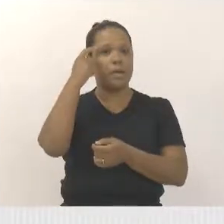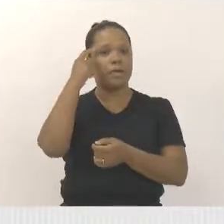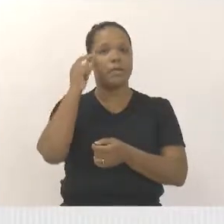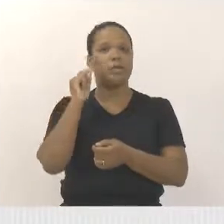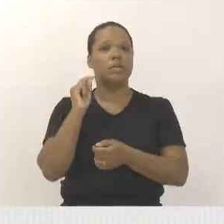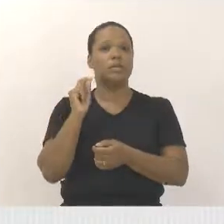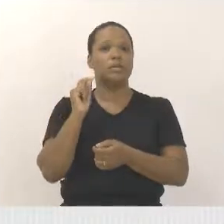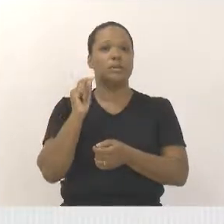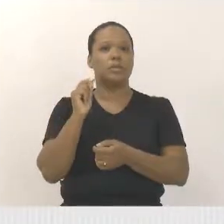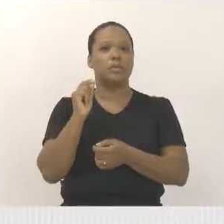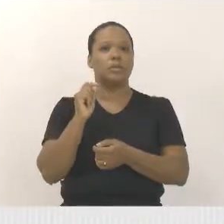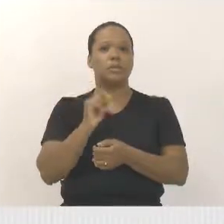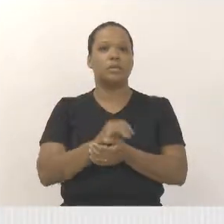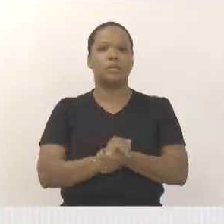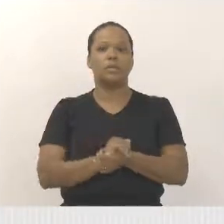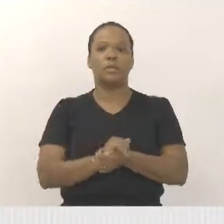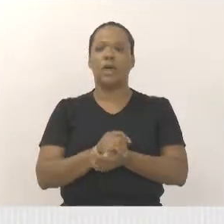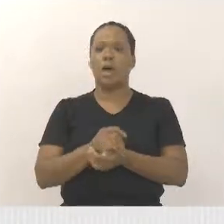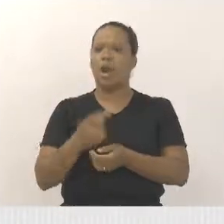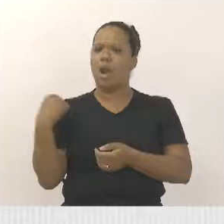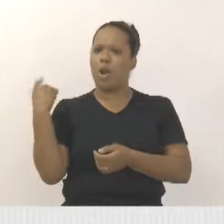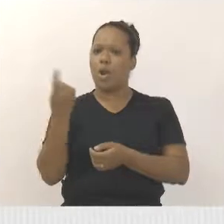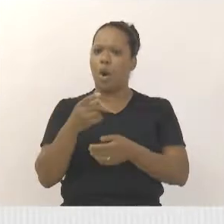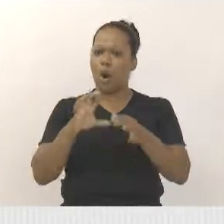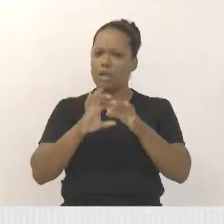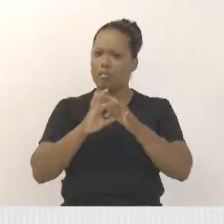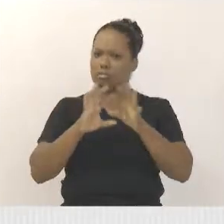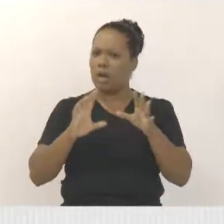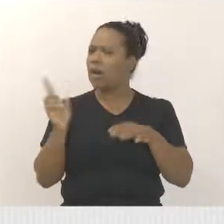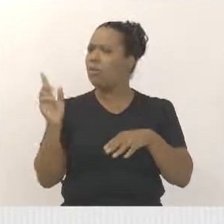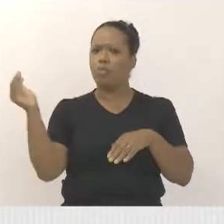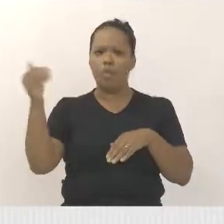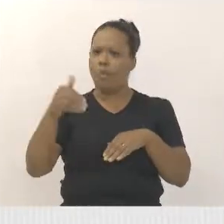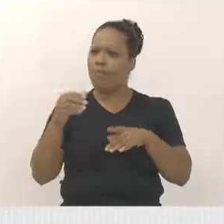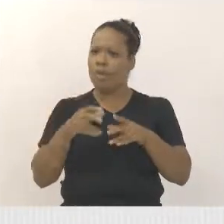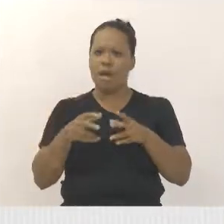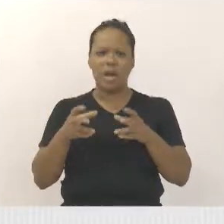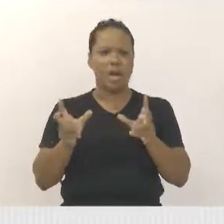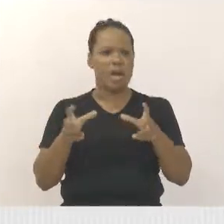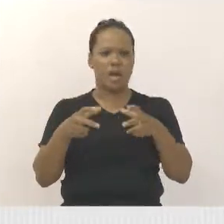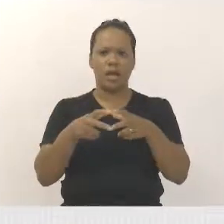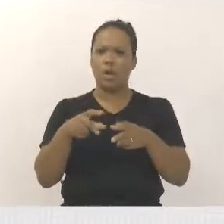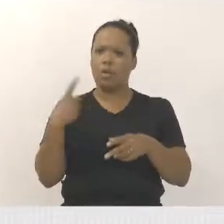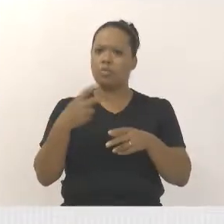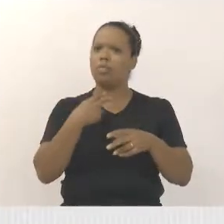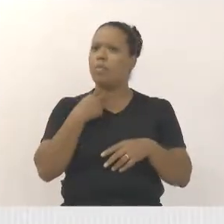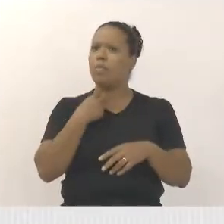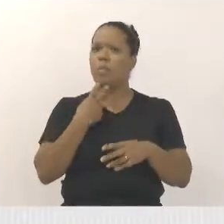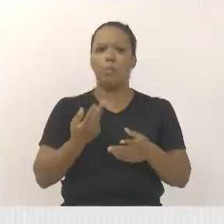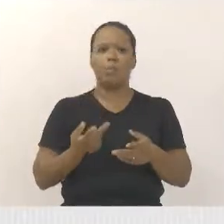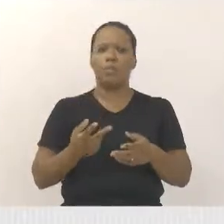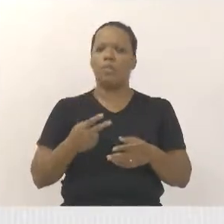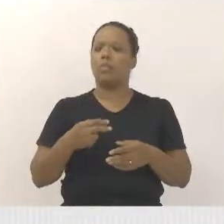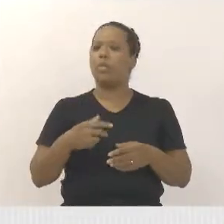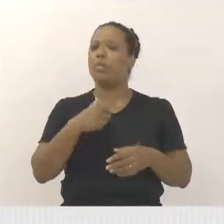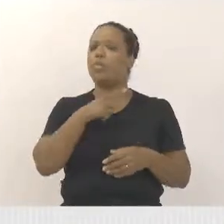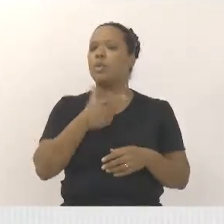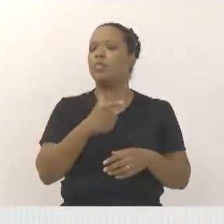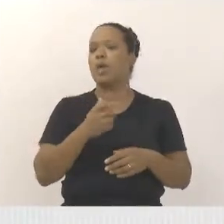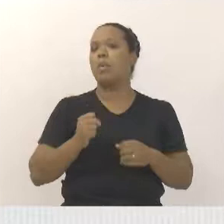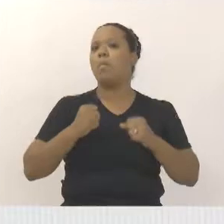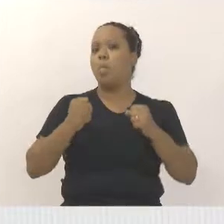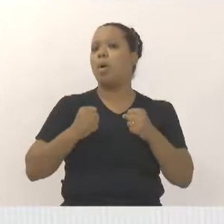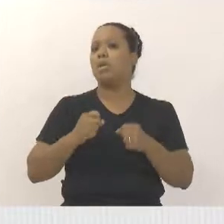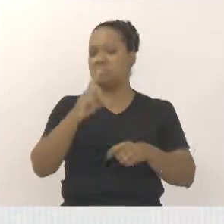passam por nós essa autorização e não passam por essa casa. Os vereadores não têm esse poder de opinar sobre isso,